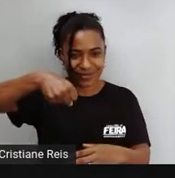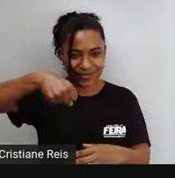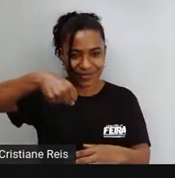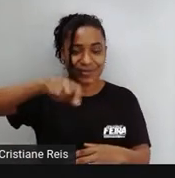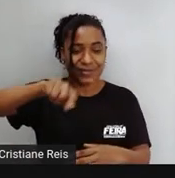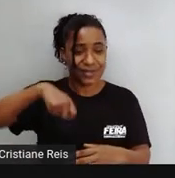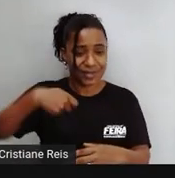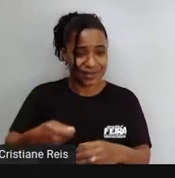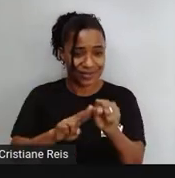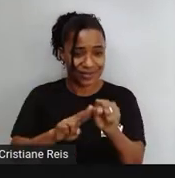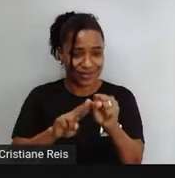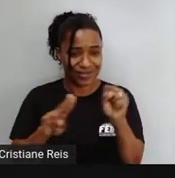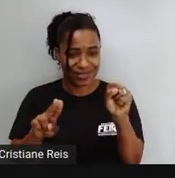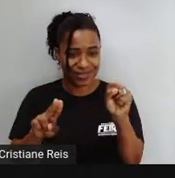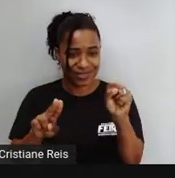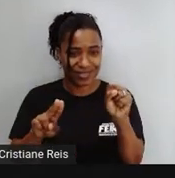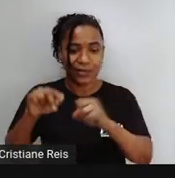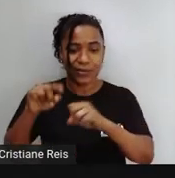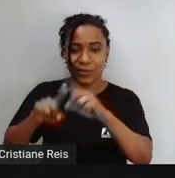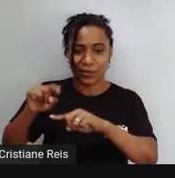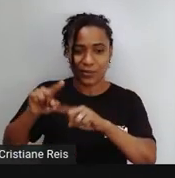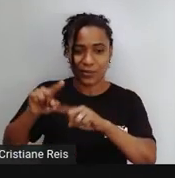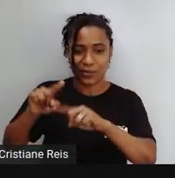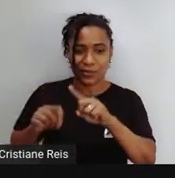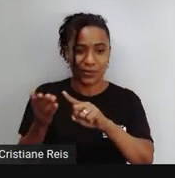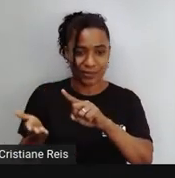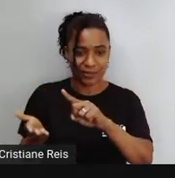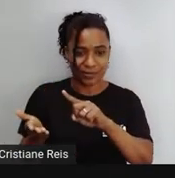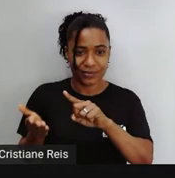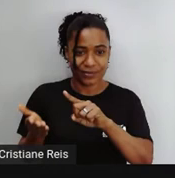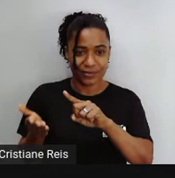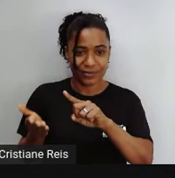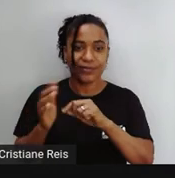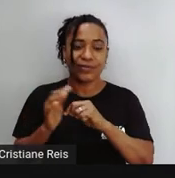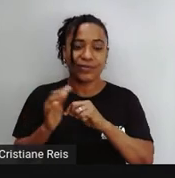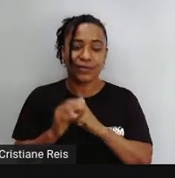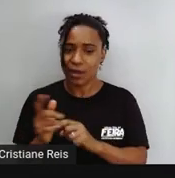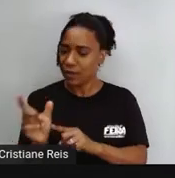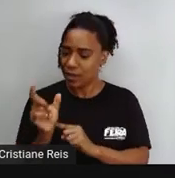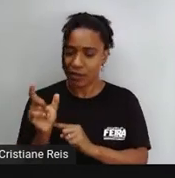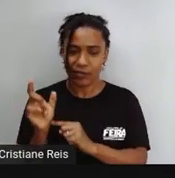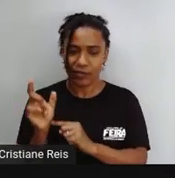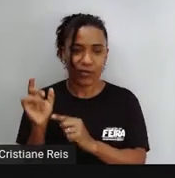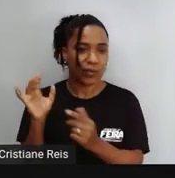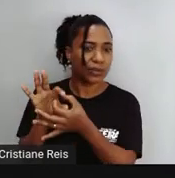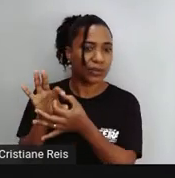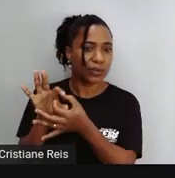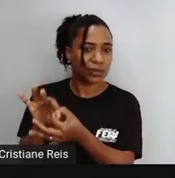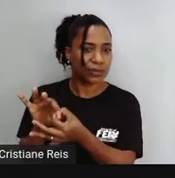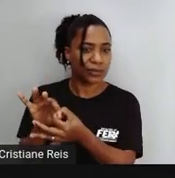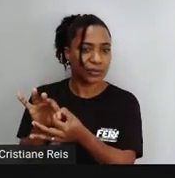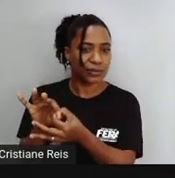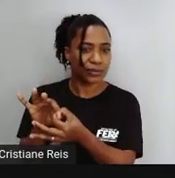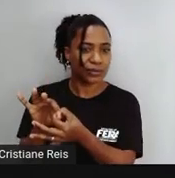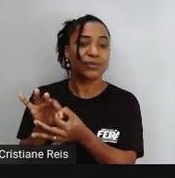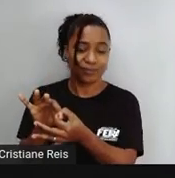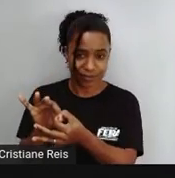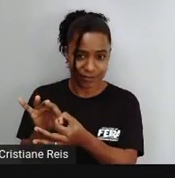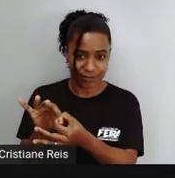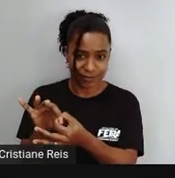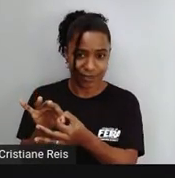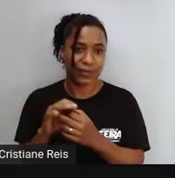compreender isso? O contexto no qual a palavra está inserida Ok, students? Então se